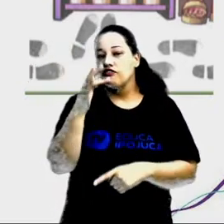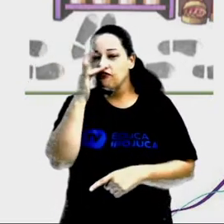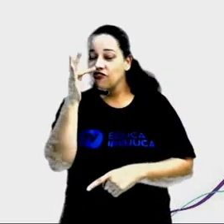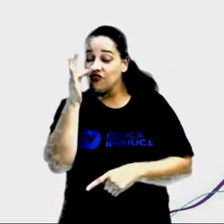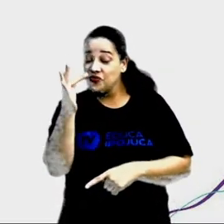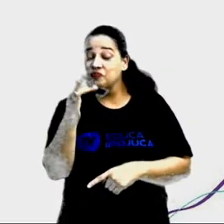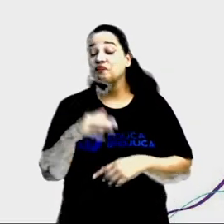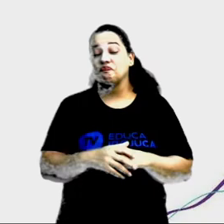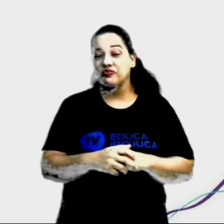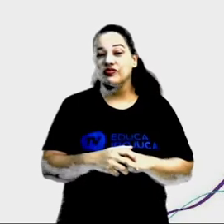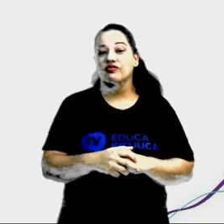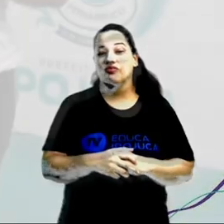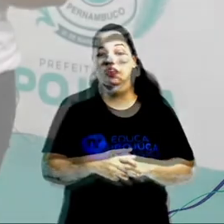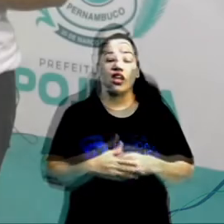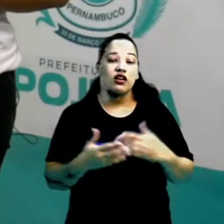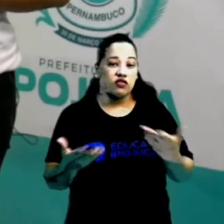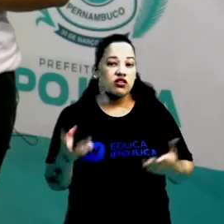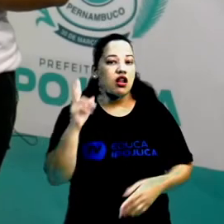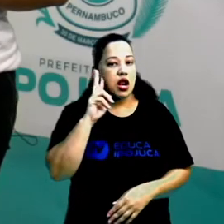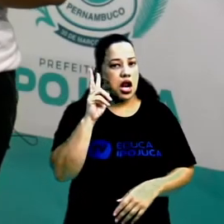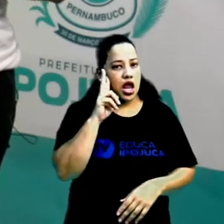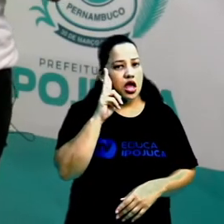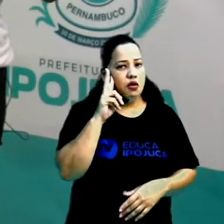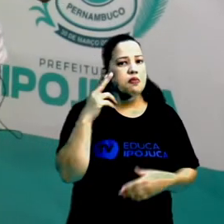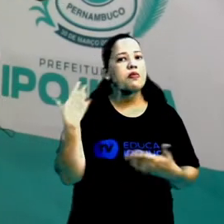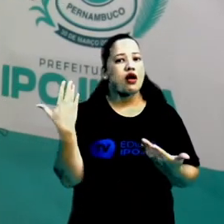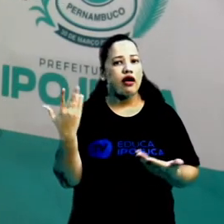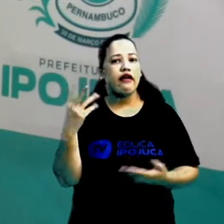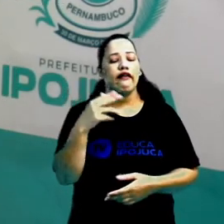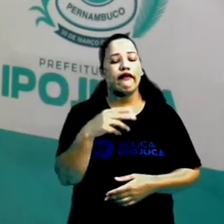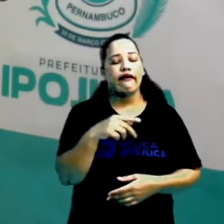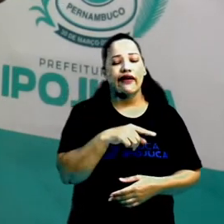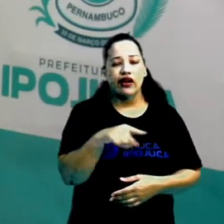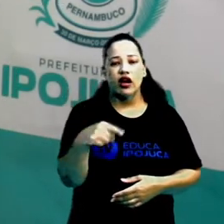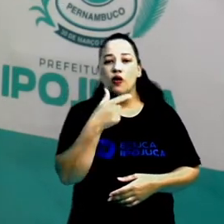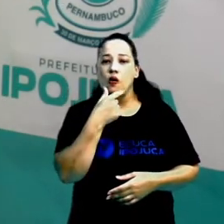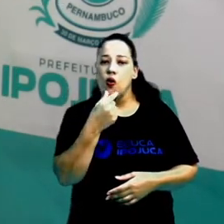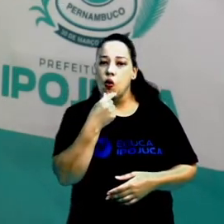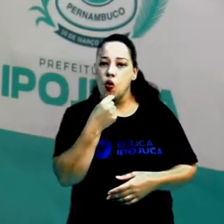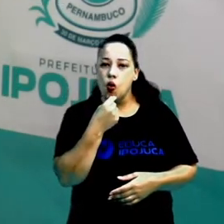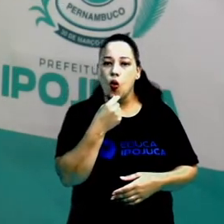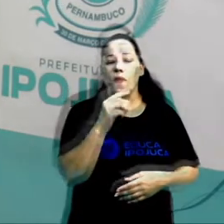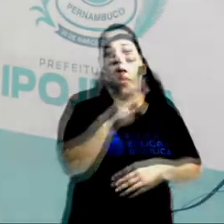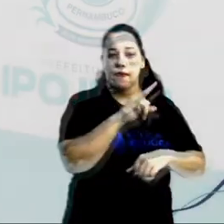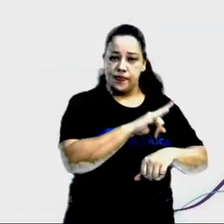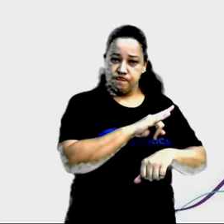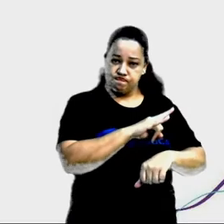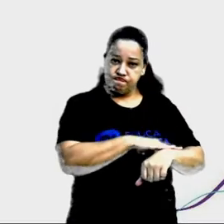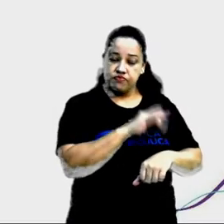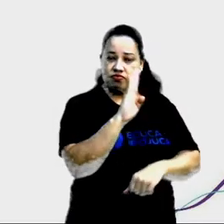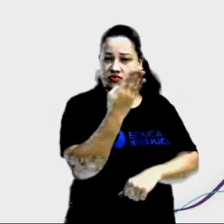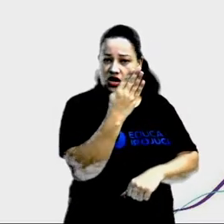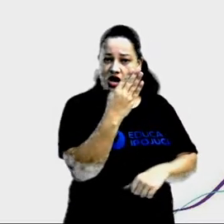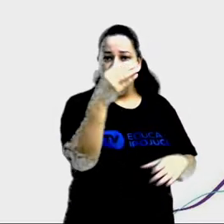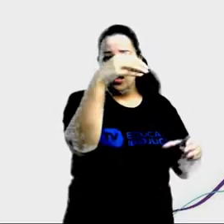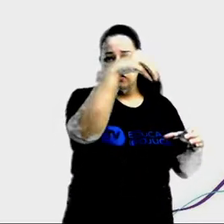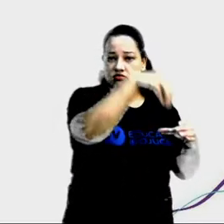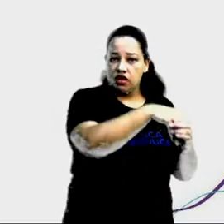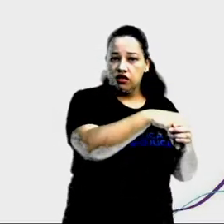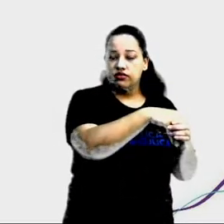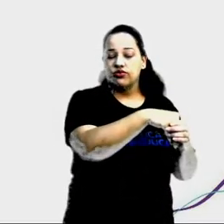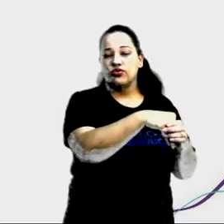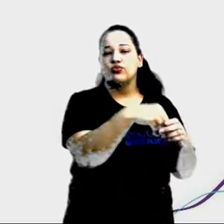Você se lembra que essa história começou com o homem dentro do banheiro? Por que descobrimos que é um